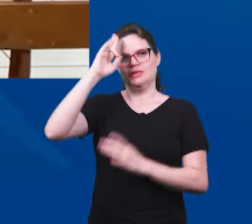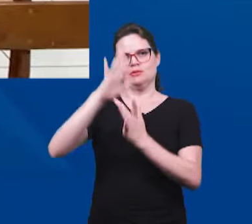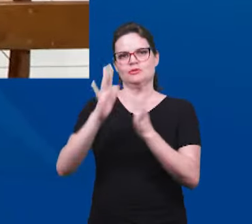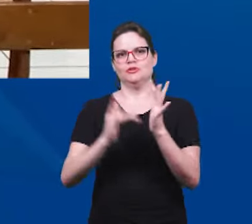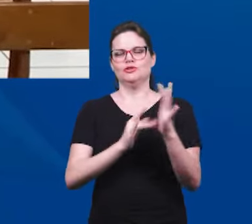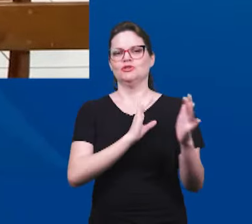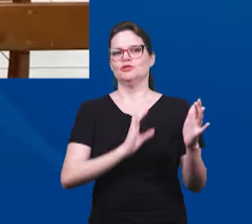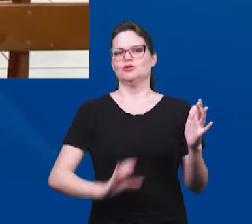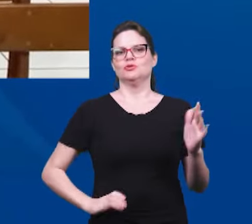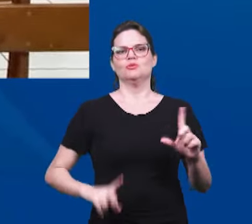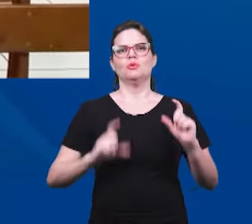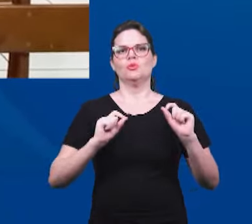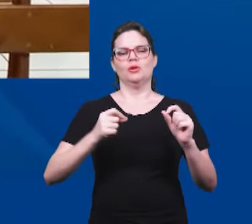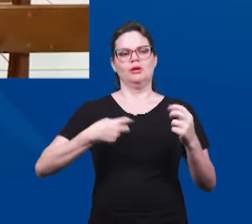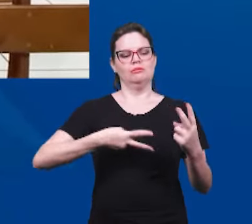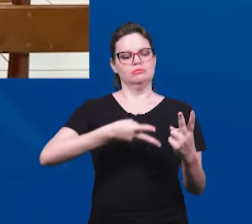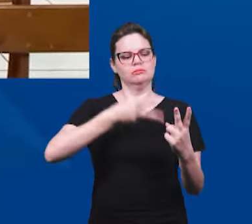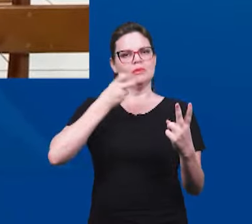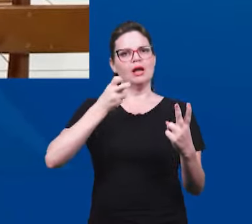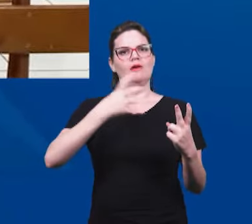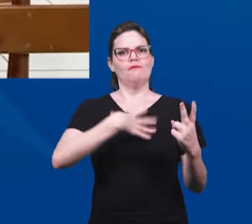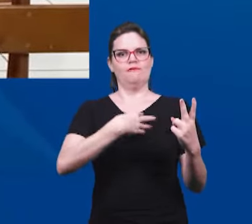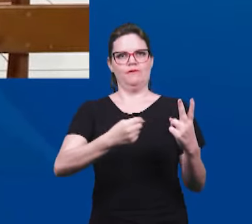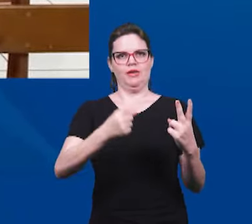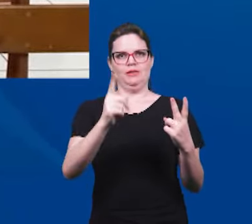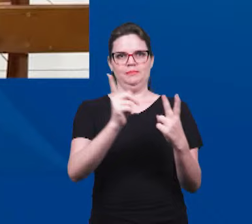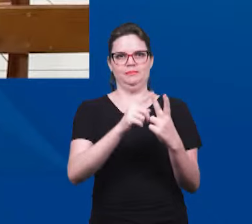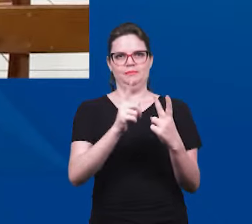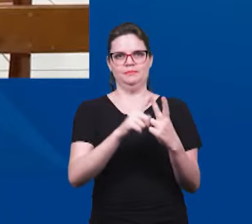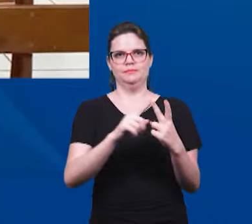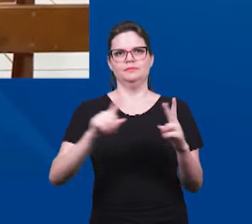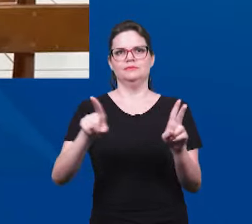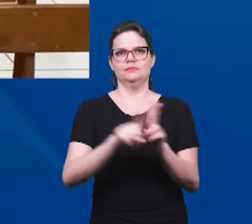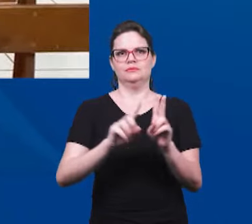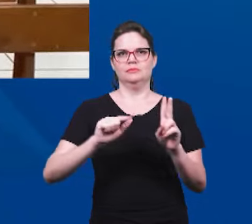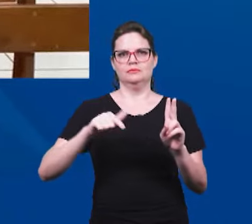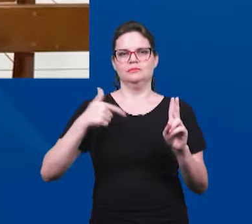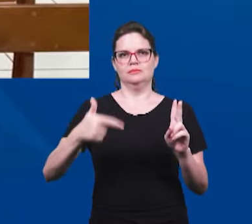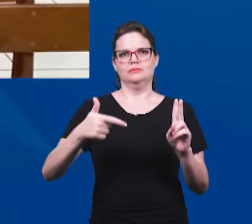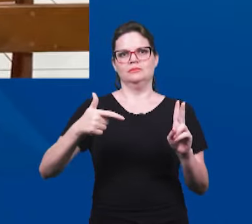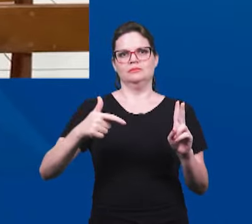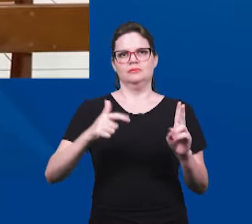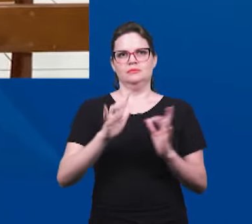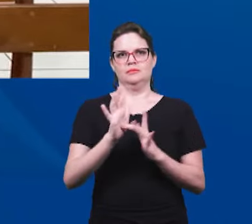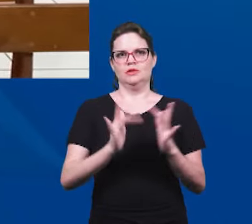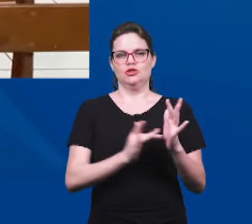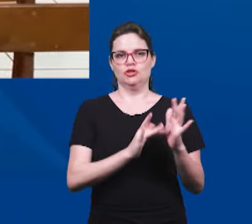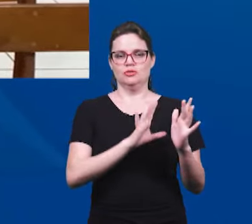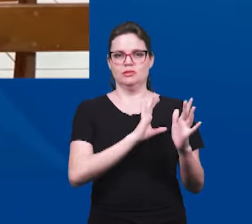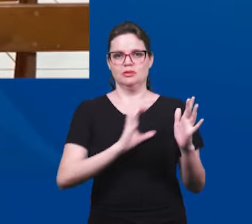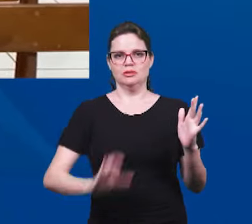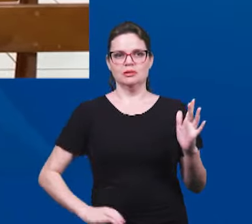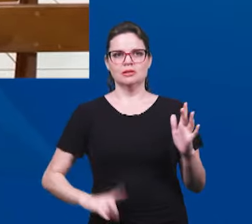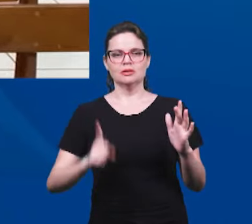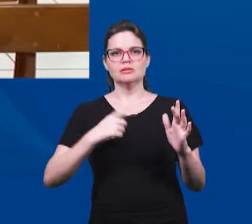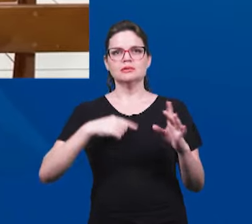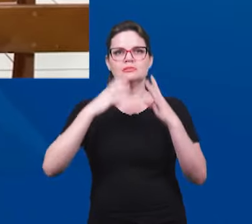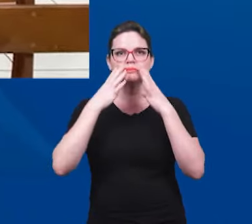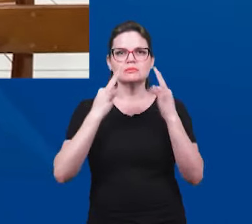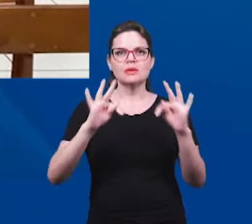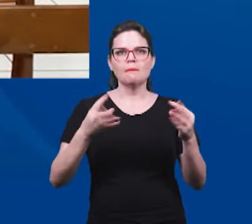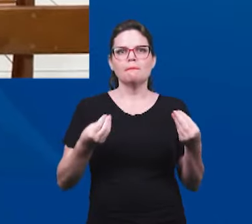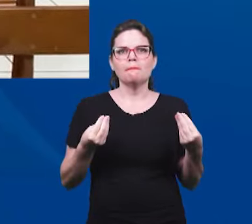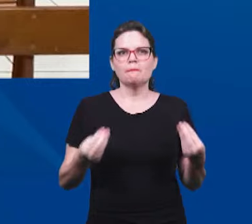Cristo, identificamos o Filho. Nessa expressão, as adicionamos Jesus Cristo, a quem a revelação foi dada,